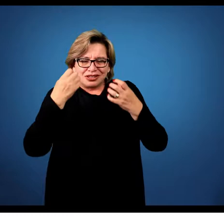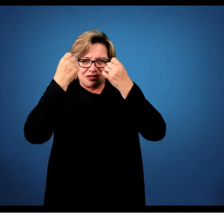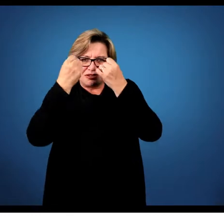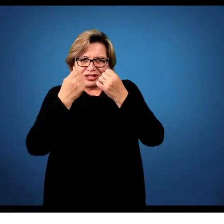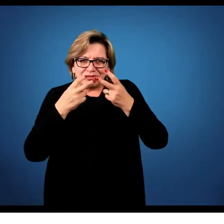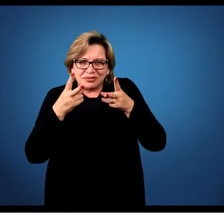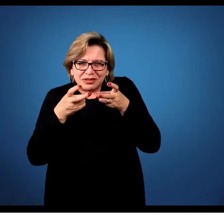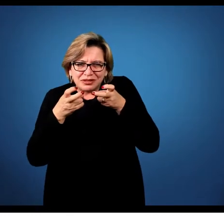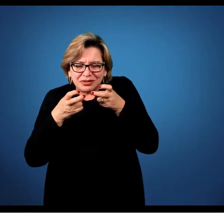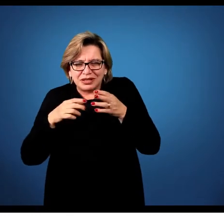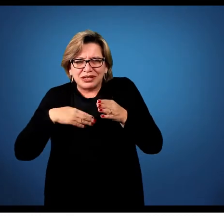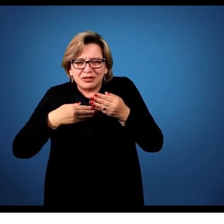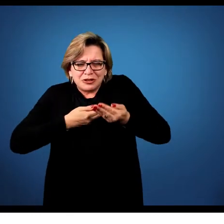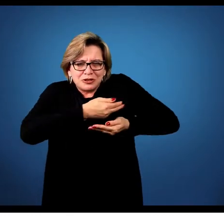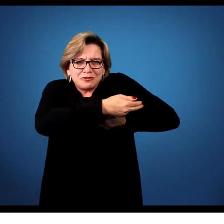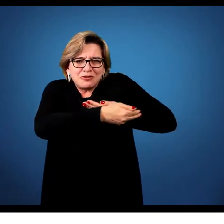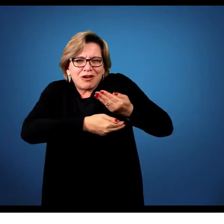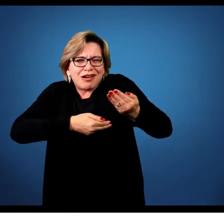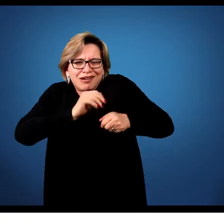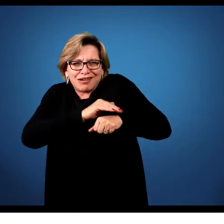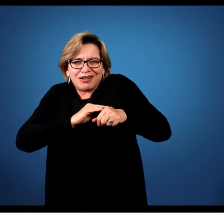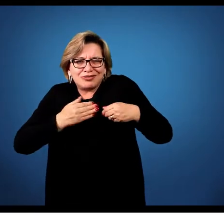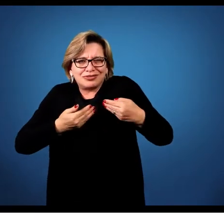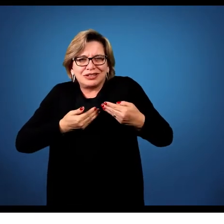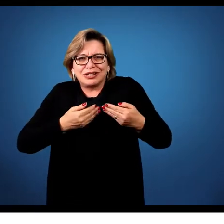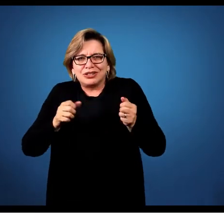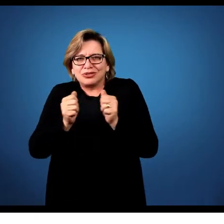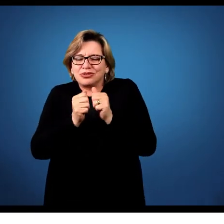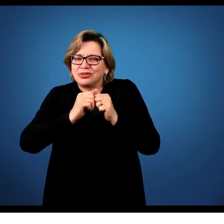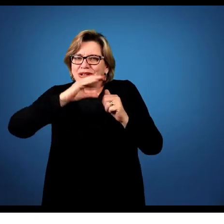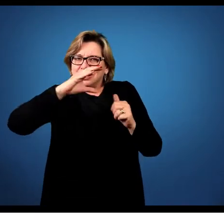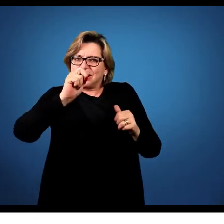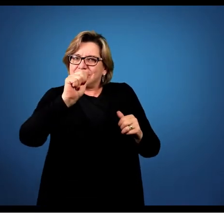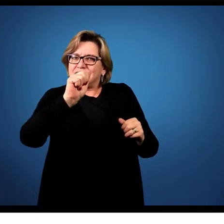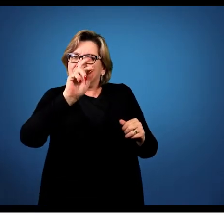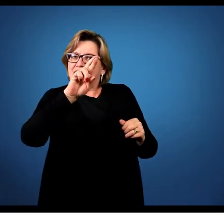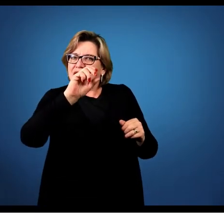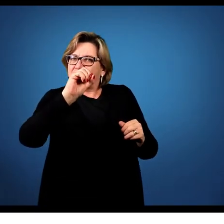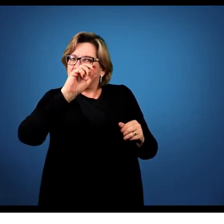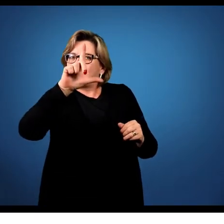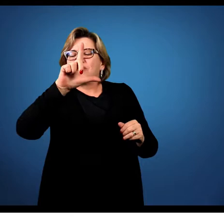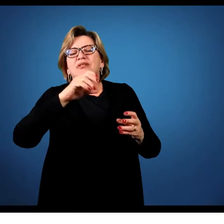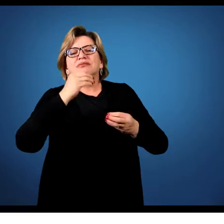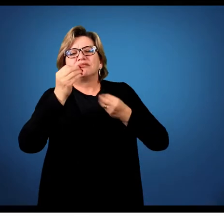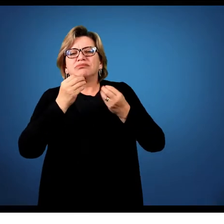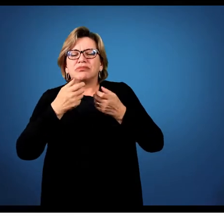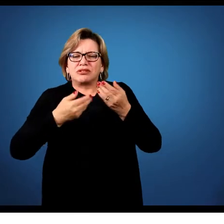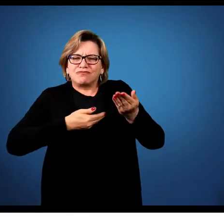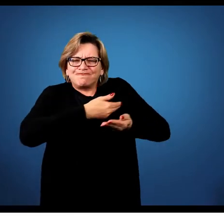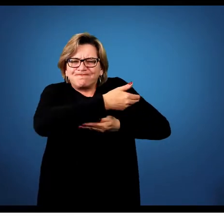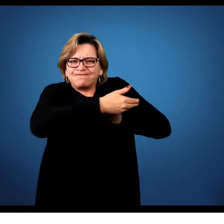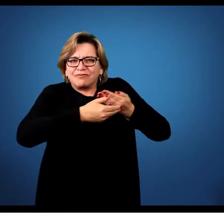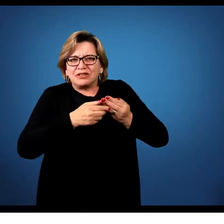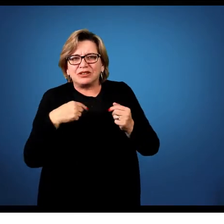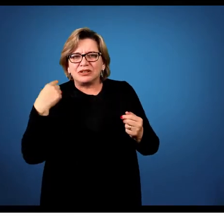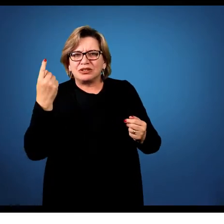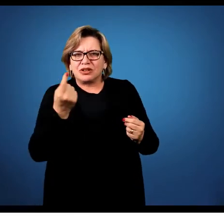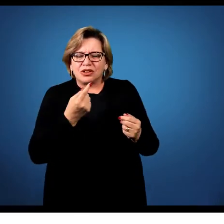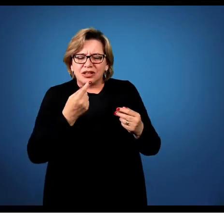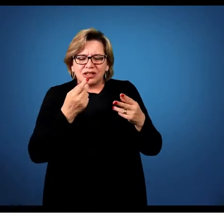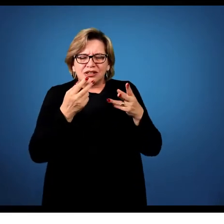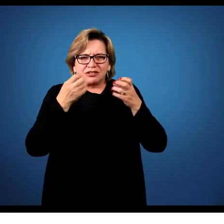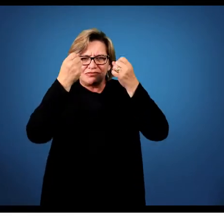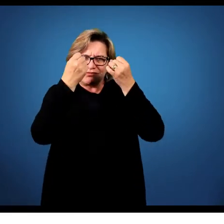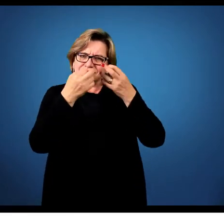conversa um pouquinho com a Carol, a gente está relacionando isso. E quando a gente fala de percepção,